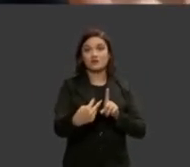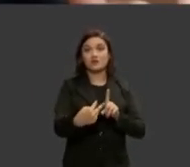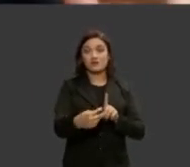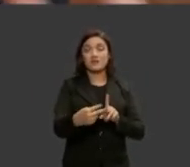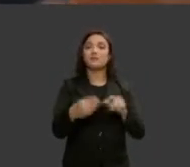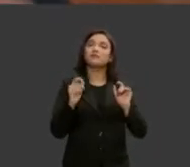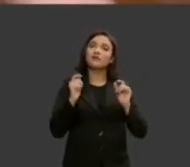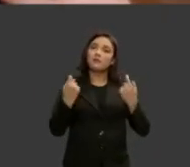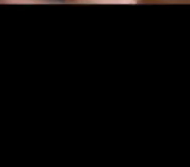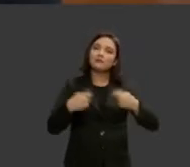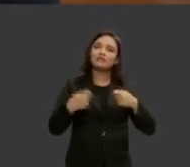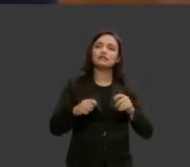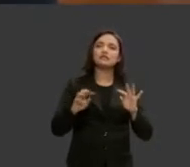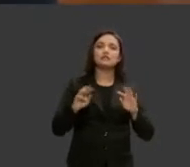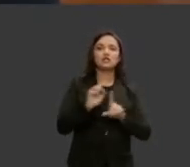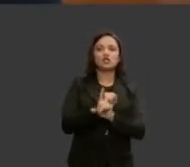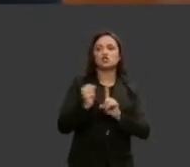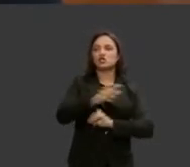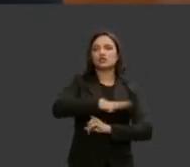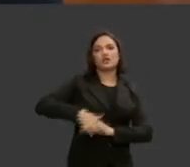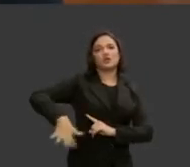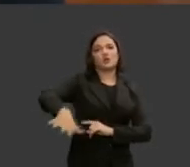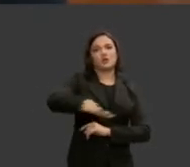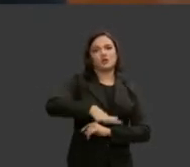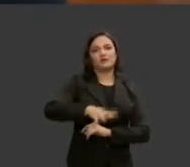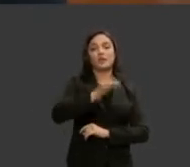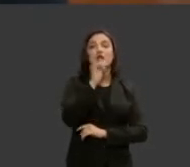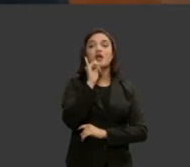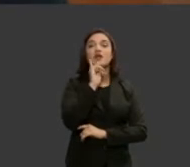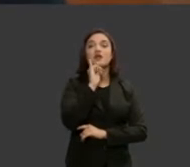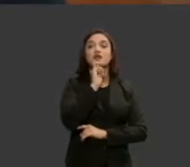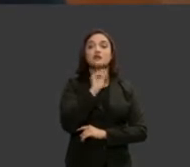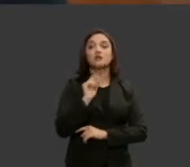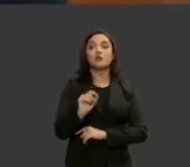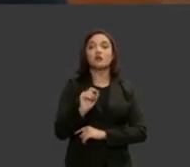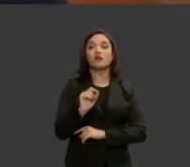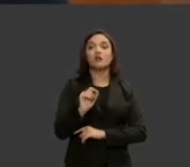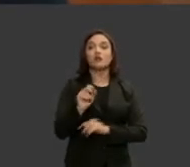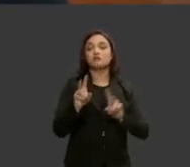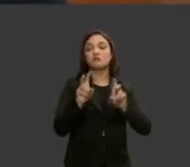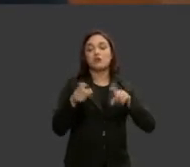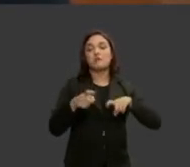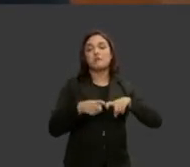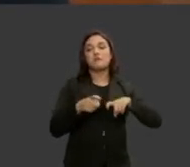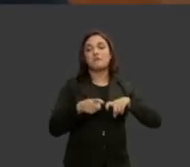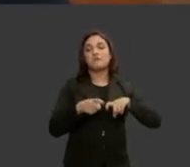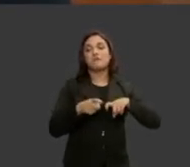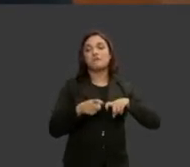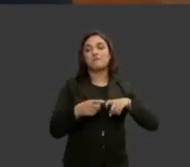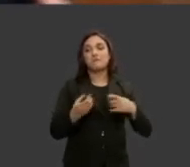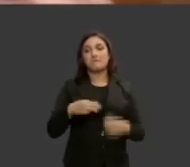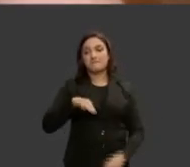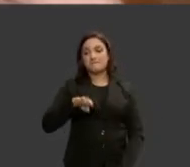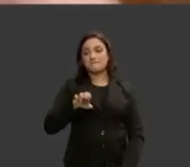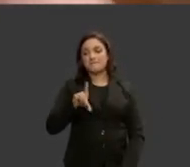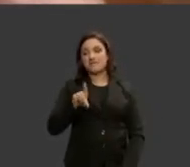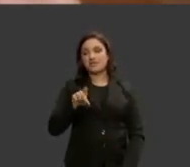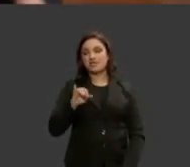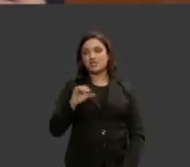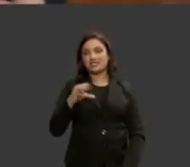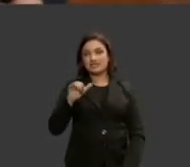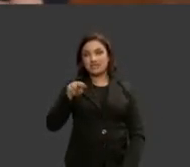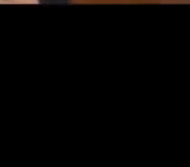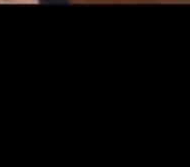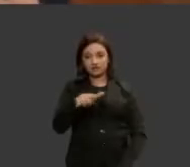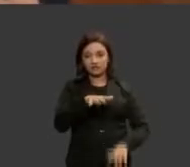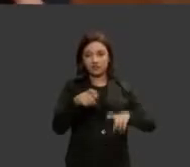toda a nossa sociedade e vou dar um exemplo aqui em relação à medicina eu não sei se vocês têm essa informação mas nós